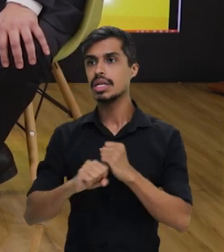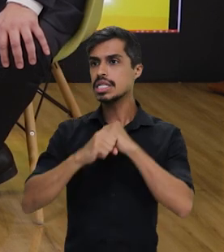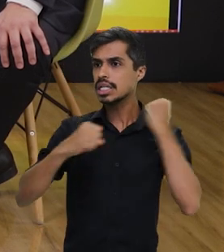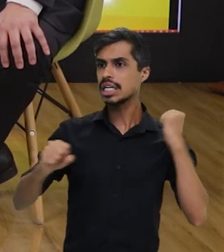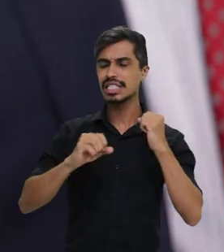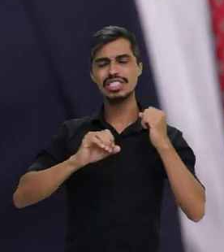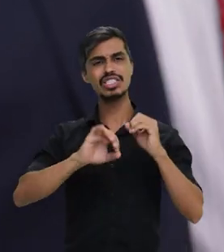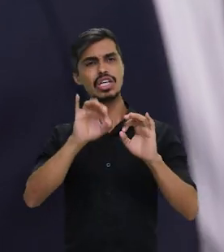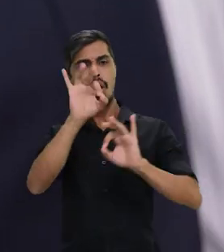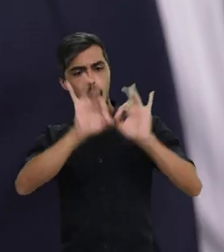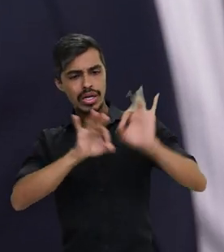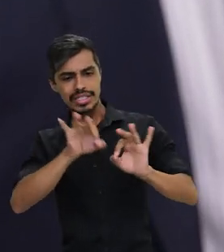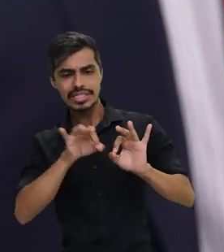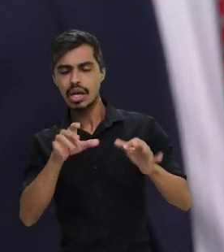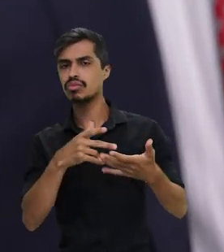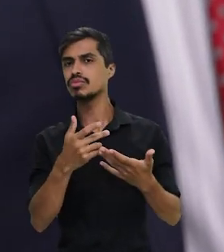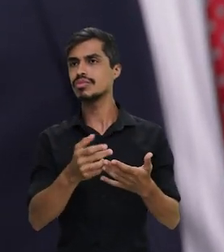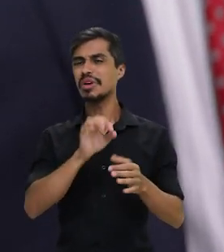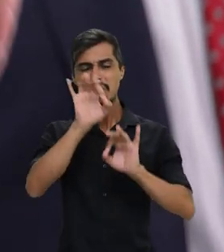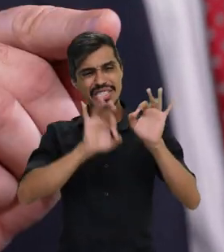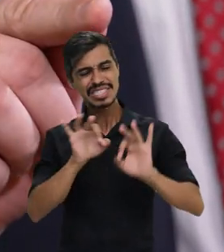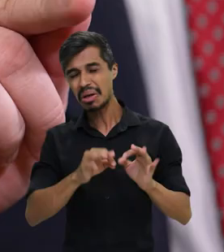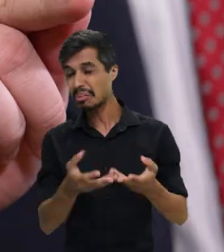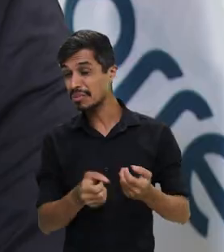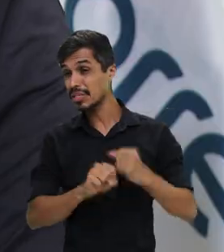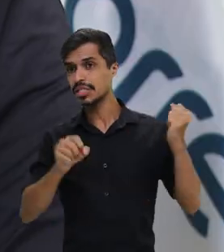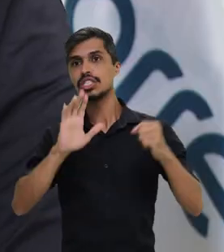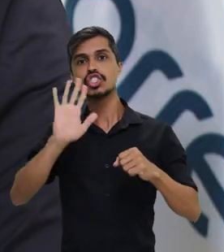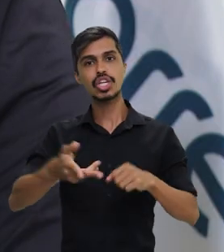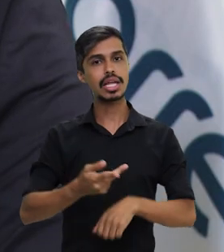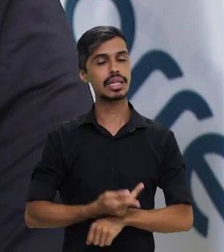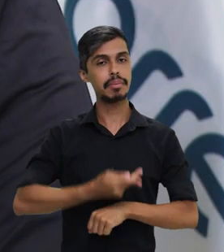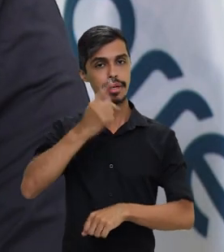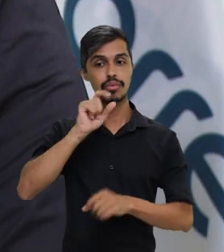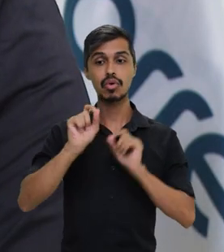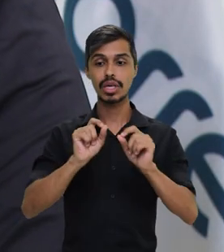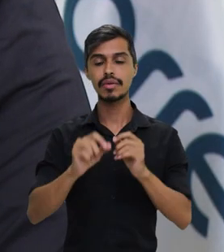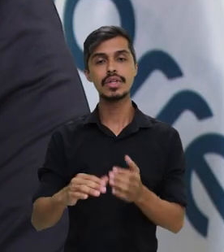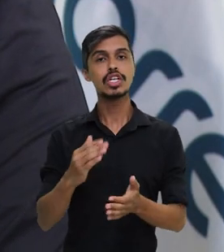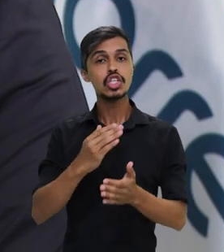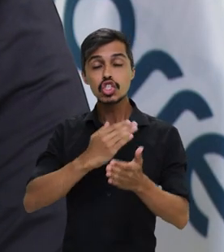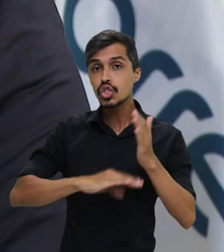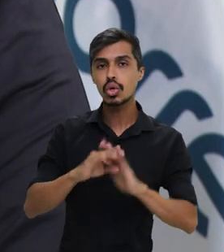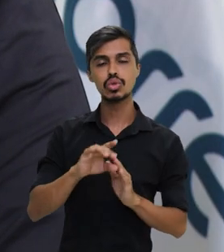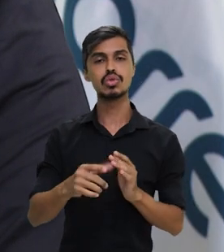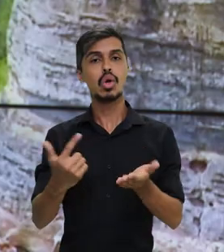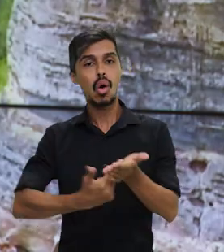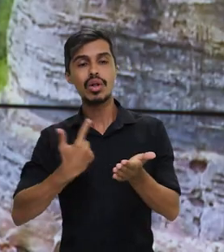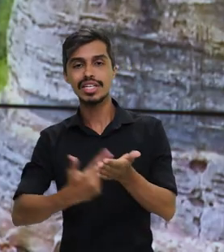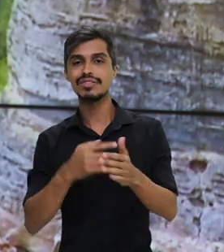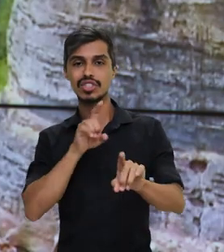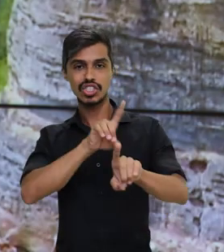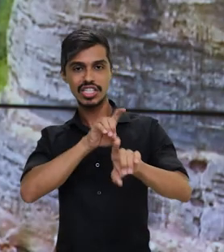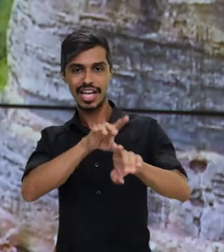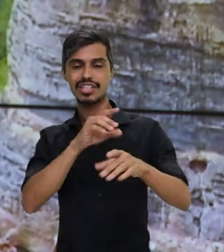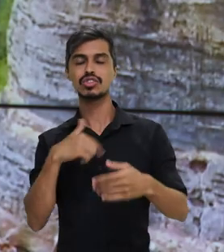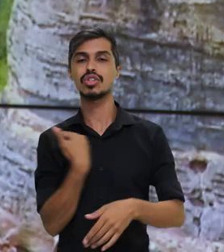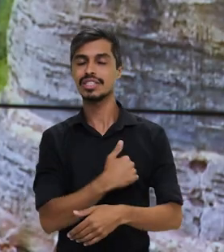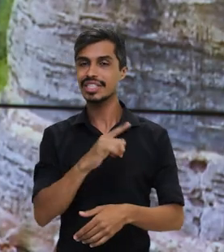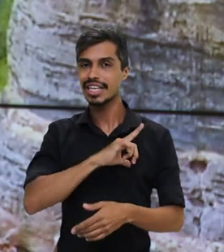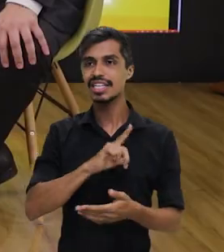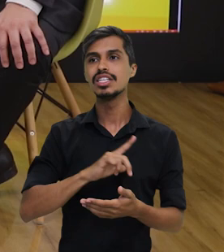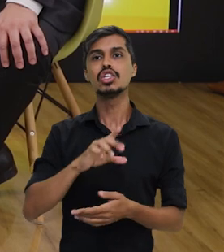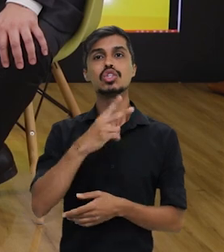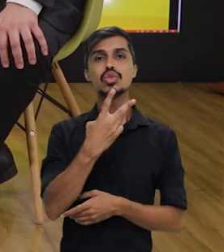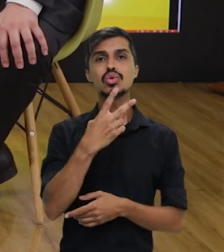maiores operações logísticas do mundo, que já foi premiada internacionalmente, que é a entrega de todos os livros didáticos. Nós entregamos 200